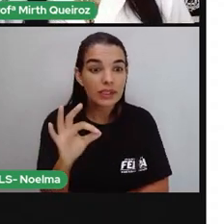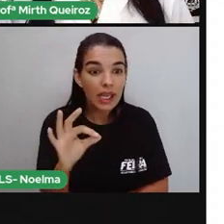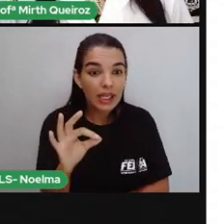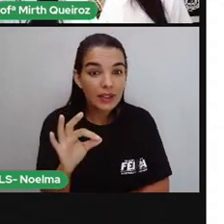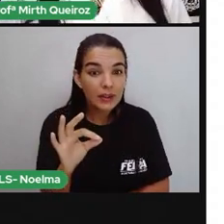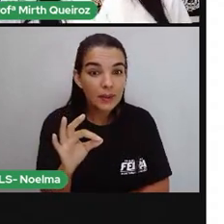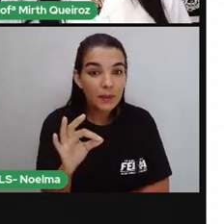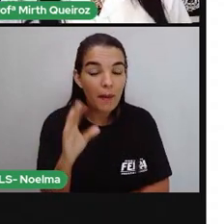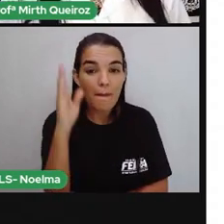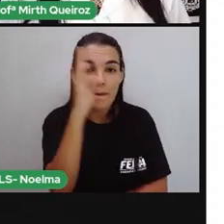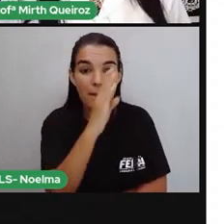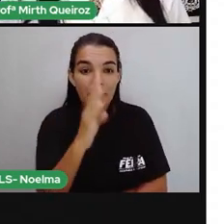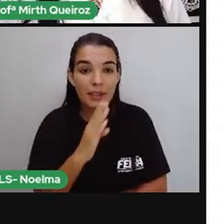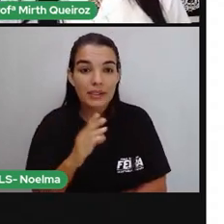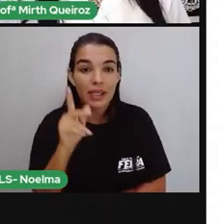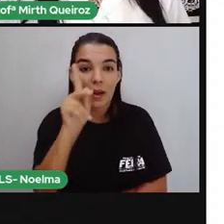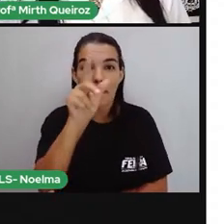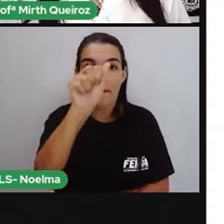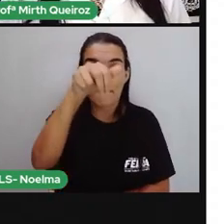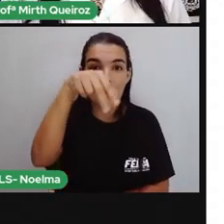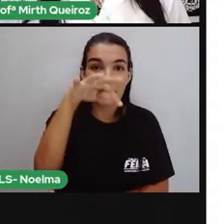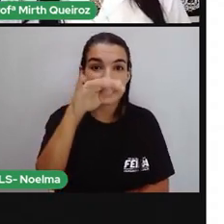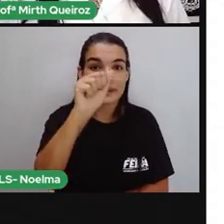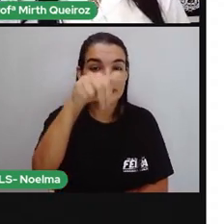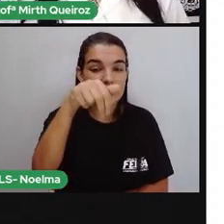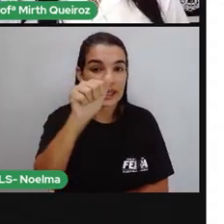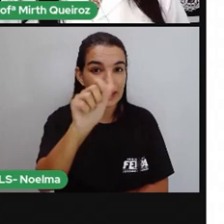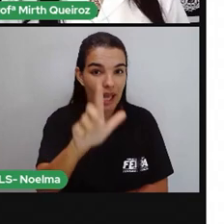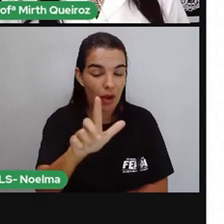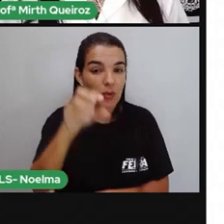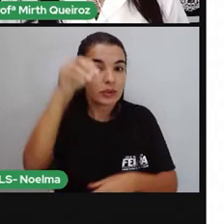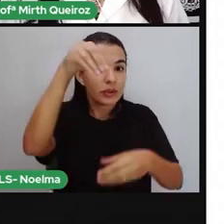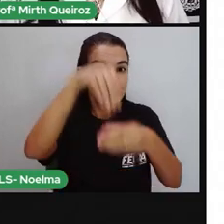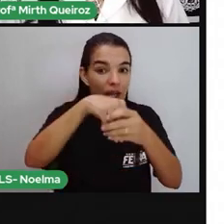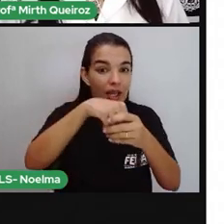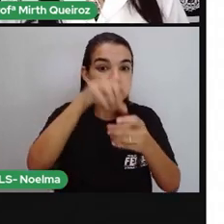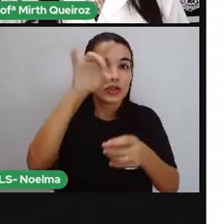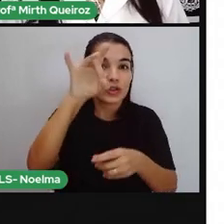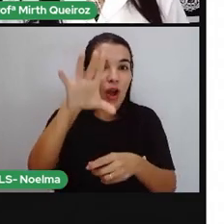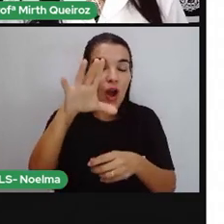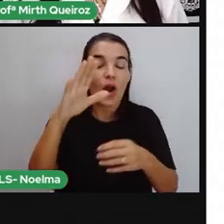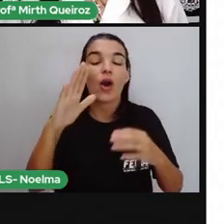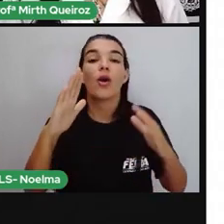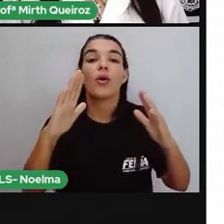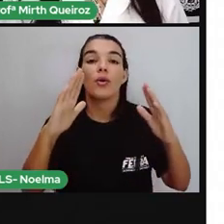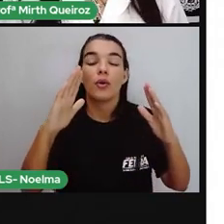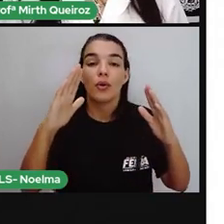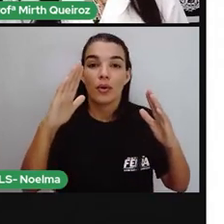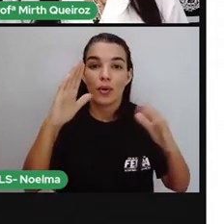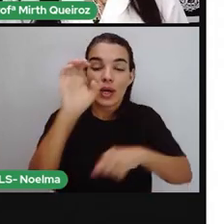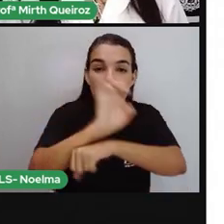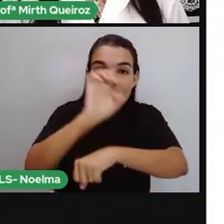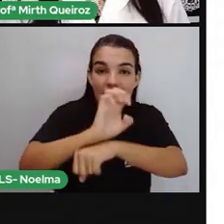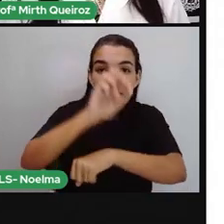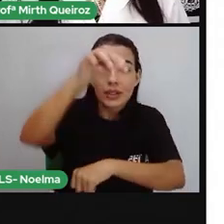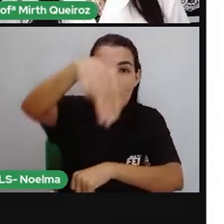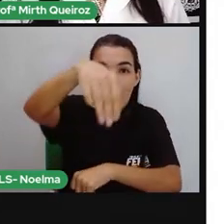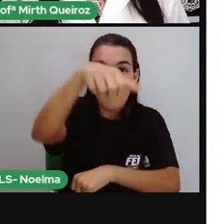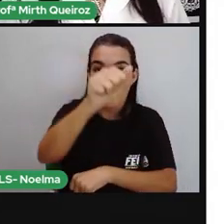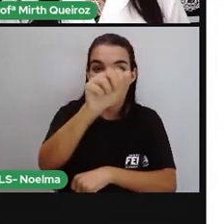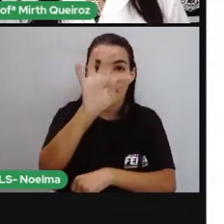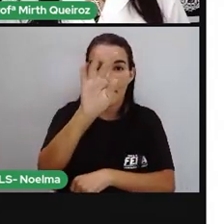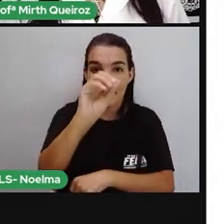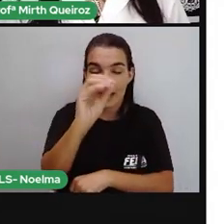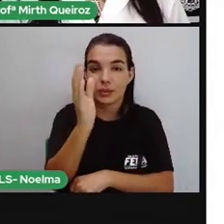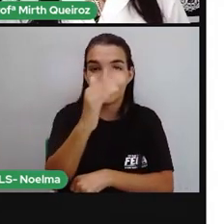estão no estado do Mato Grosso do Sul e o restante em Mato Grosso? Na